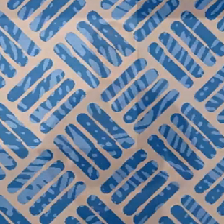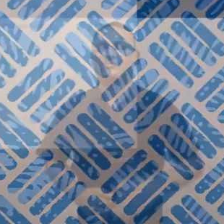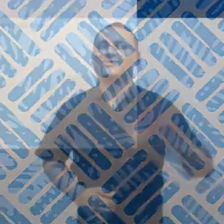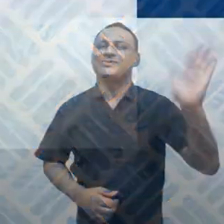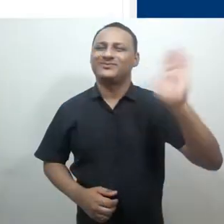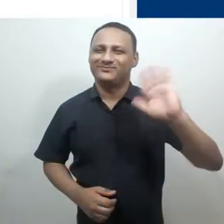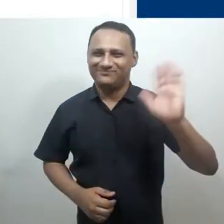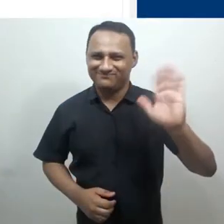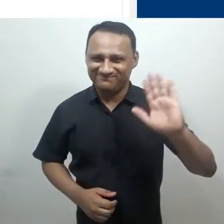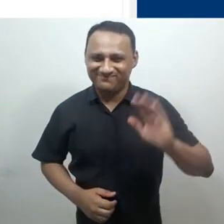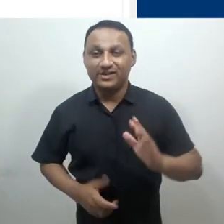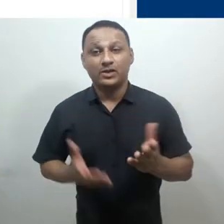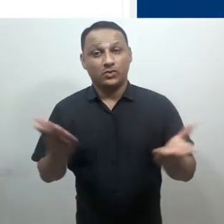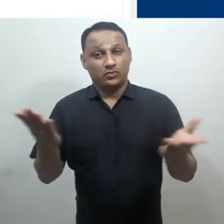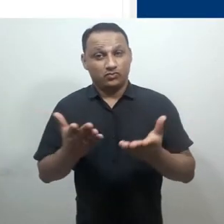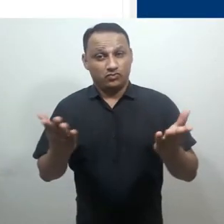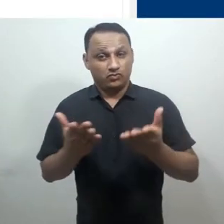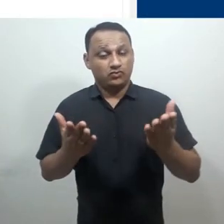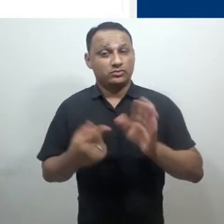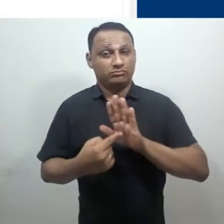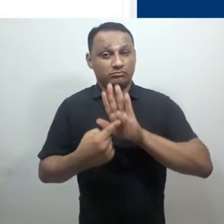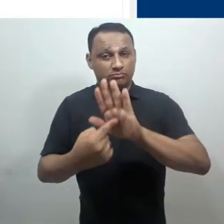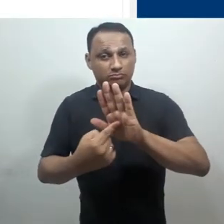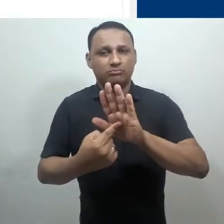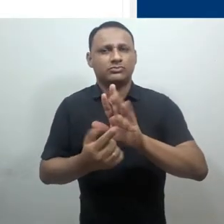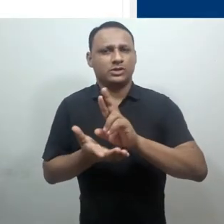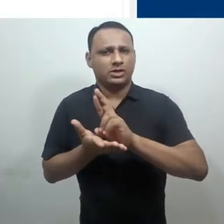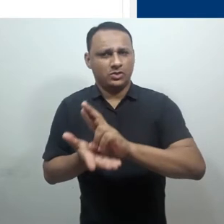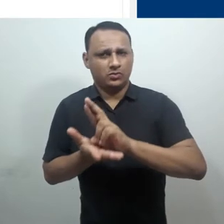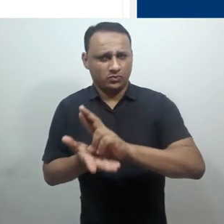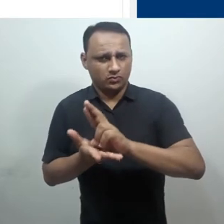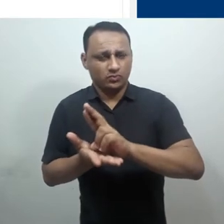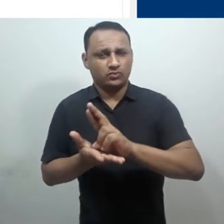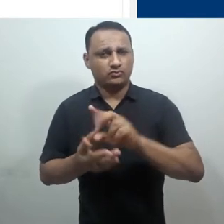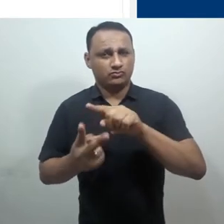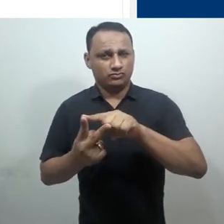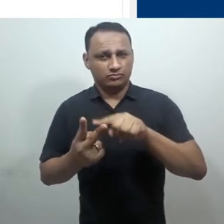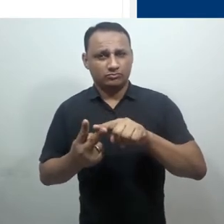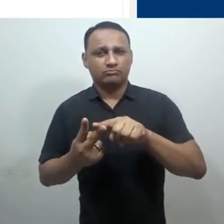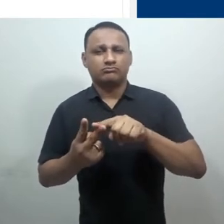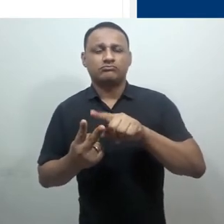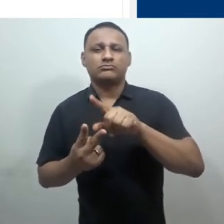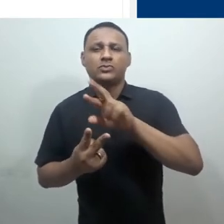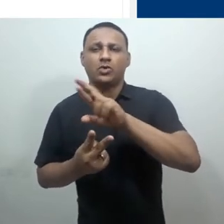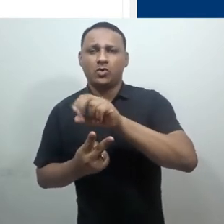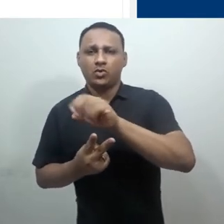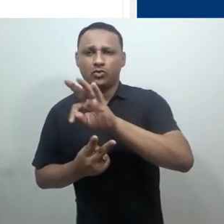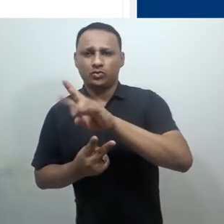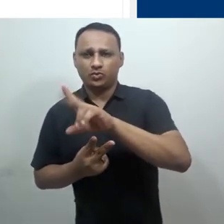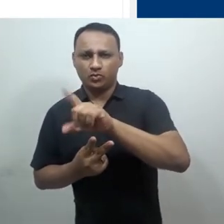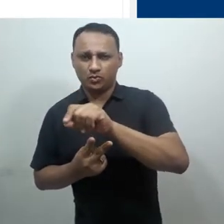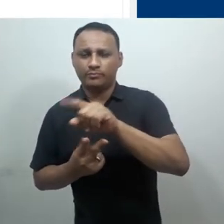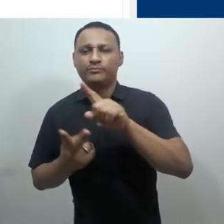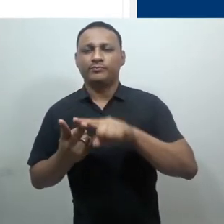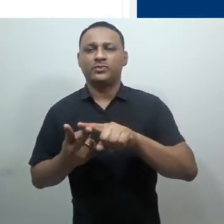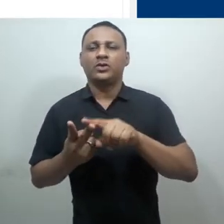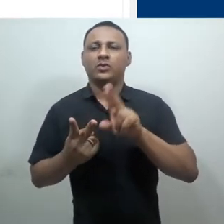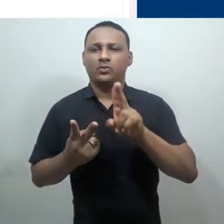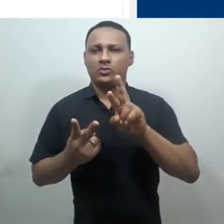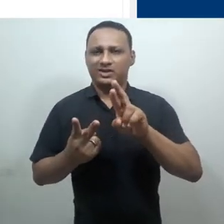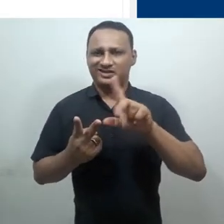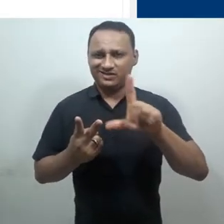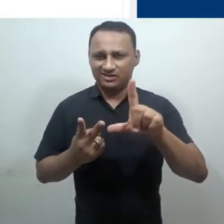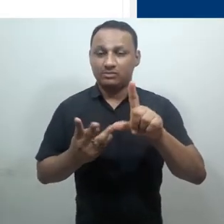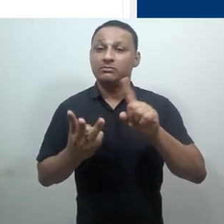Olá, hoje vamos apresentar os recursos Rótulo, URL e Arquivo. O